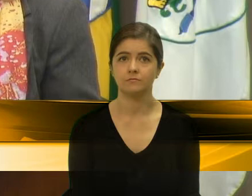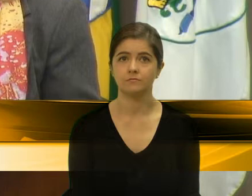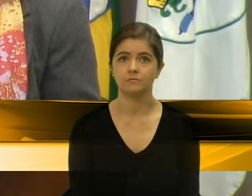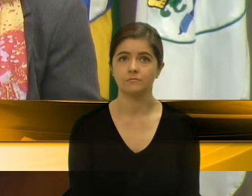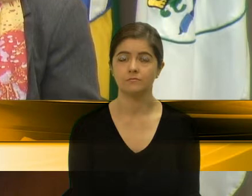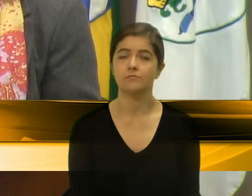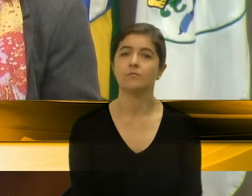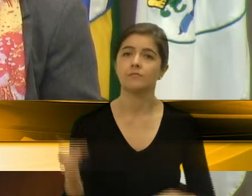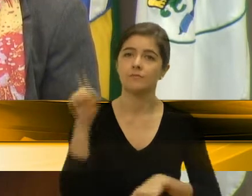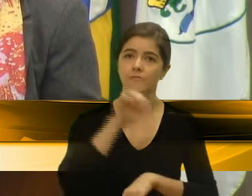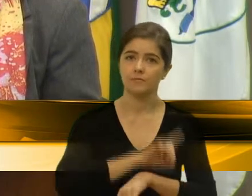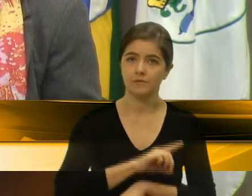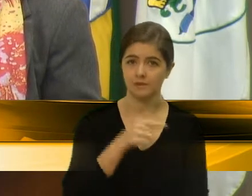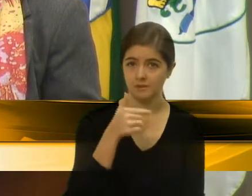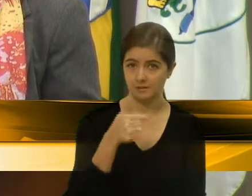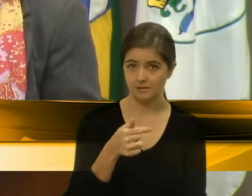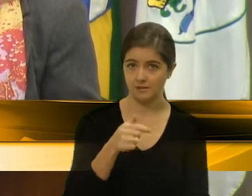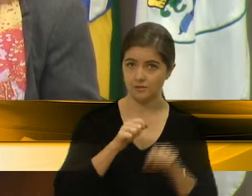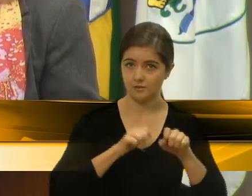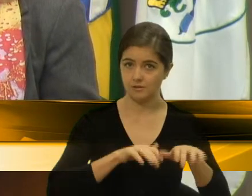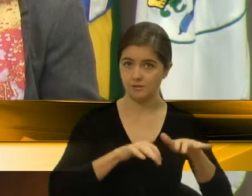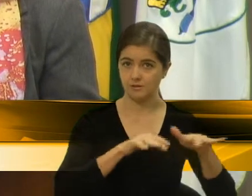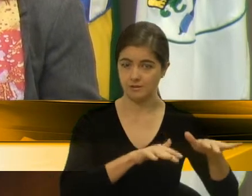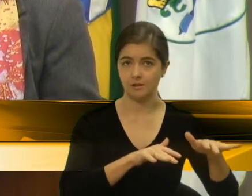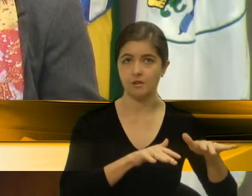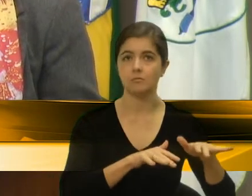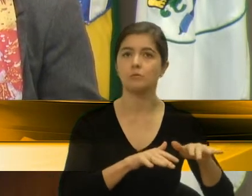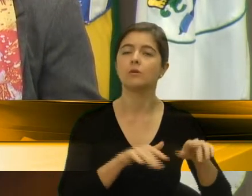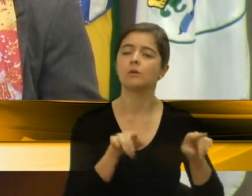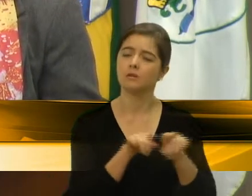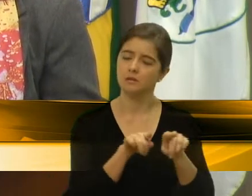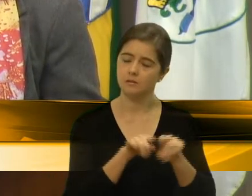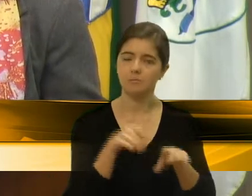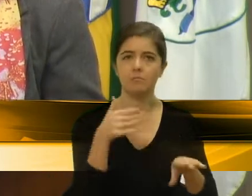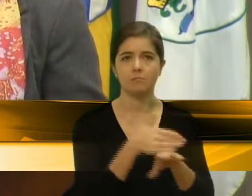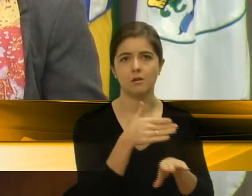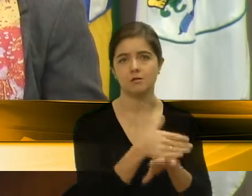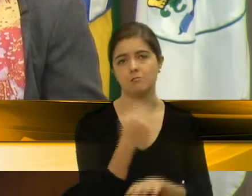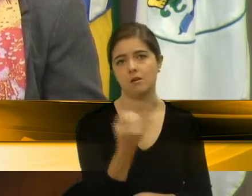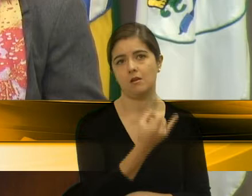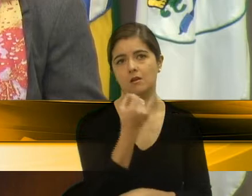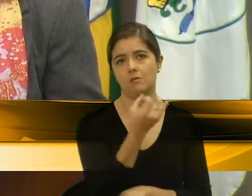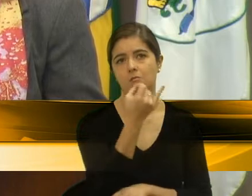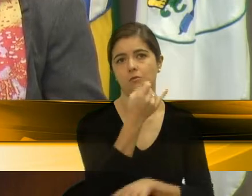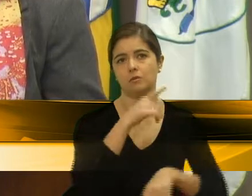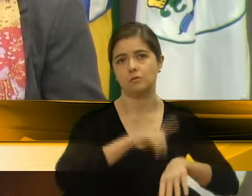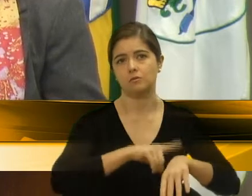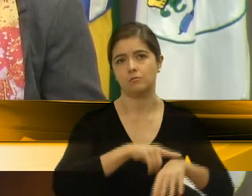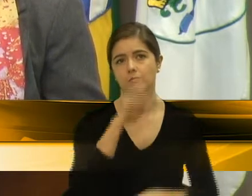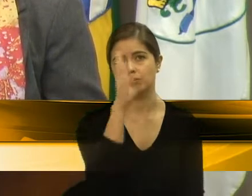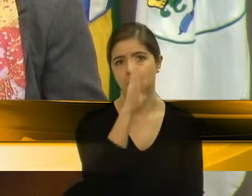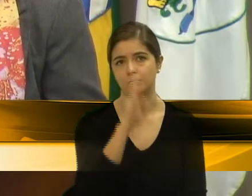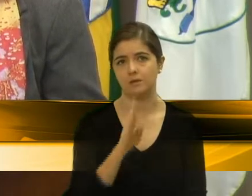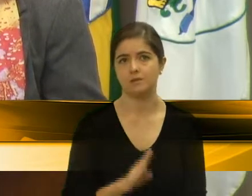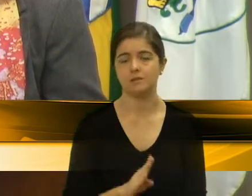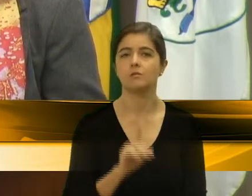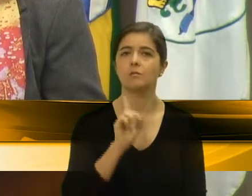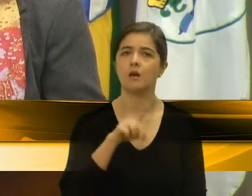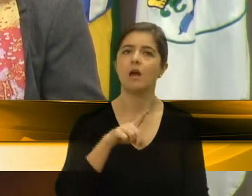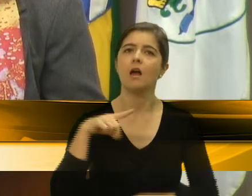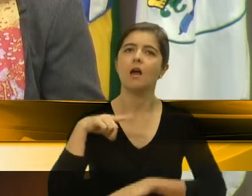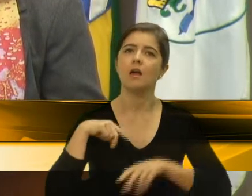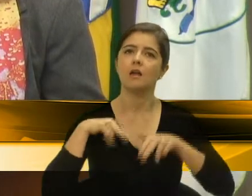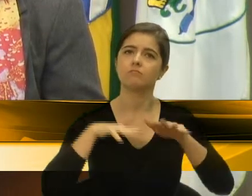No dia 7 de setembro, nós não podemos deixar de participar de um momento tão importante para o Brasil, que é o desfile cível.